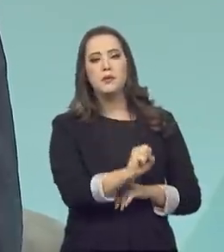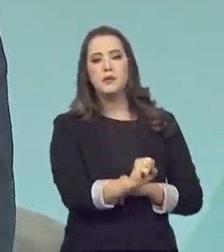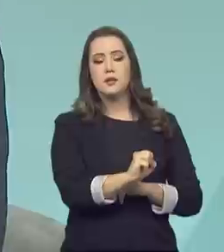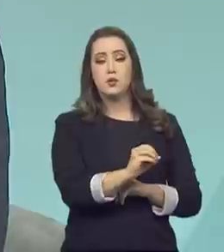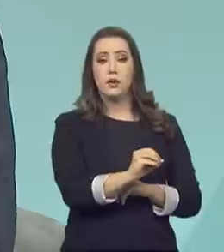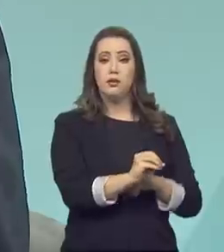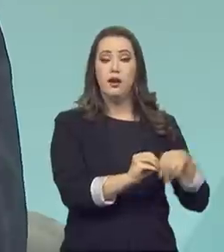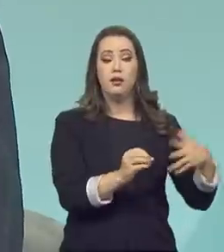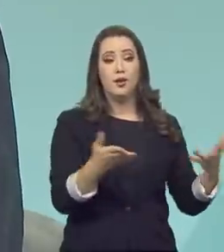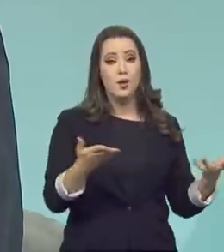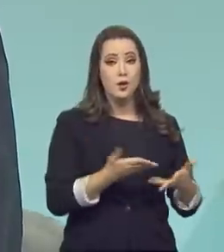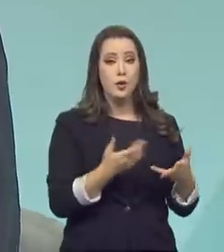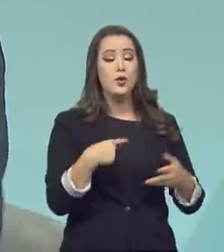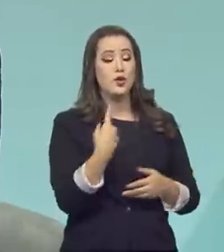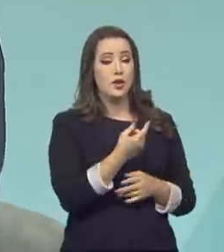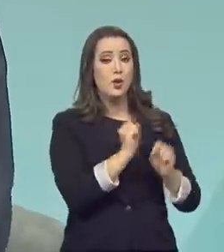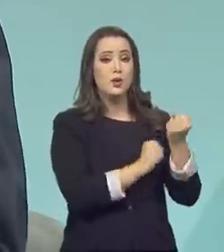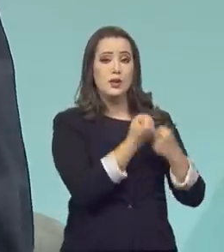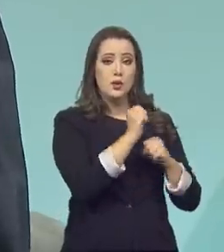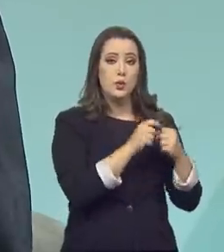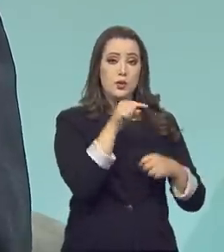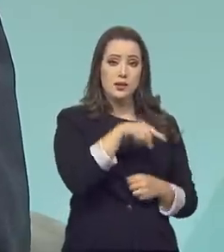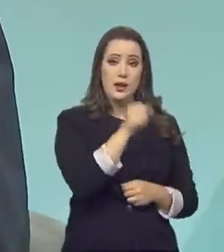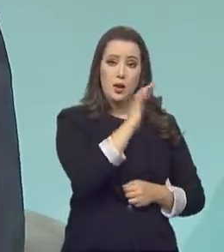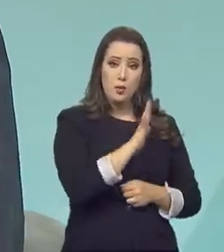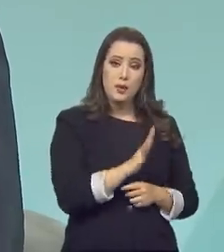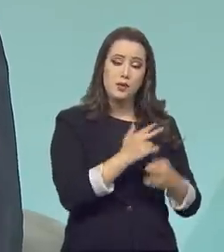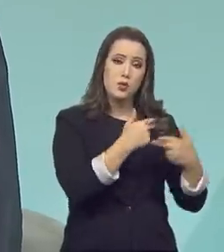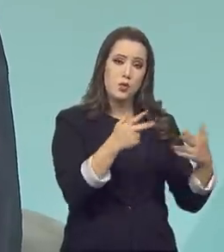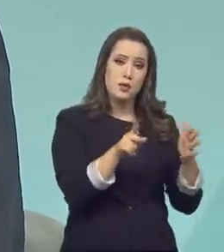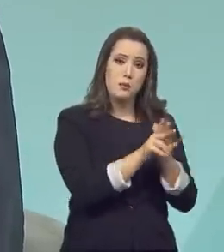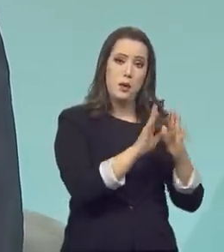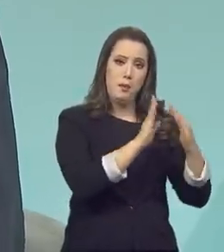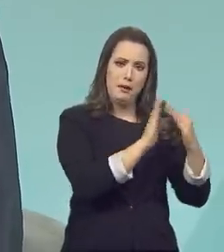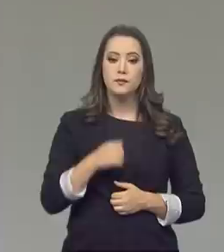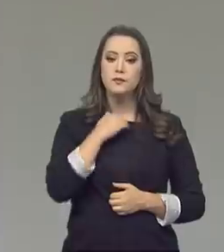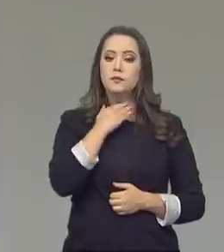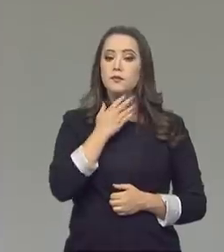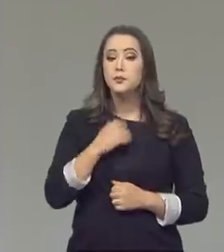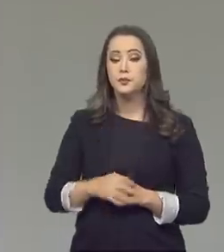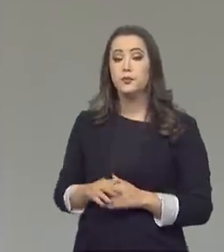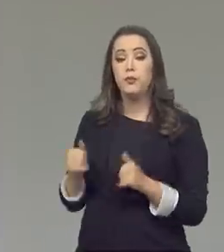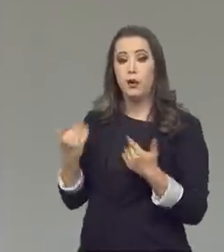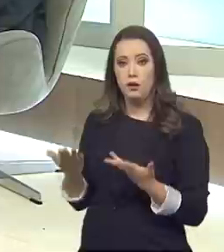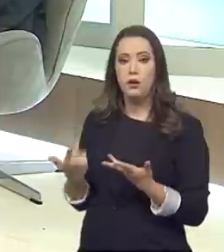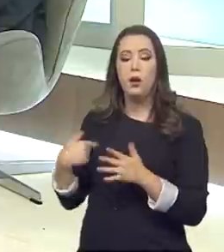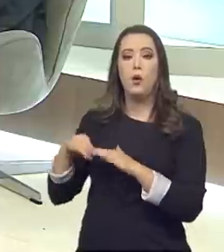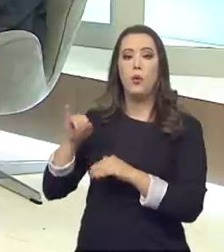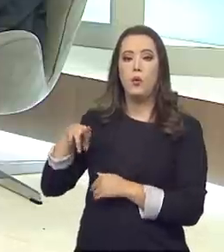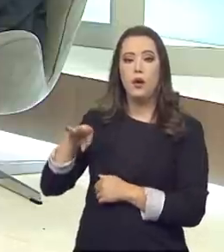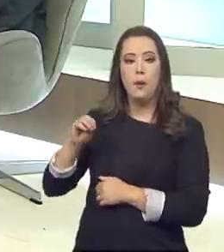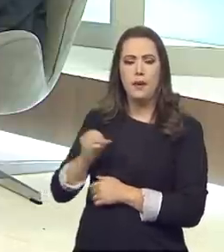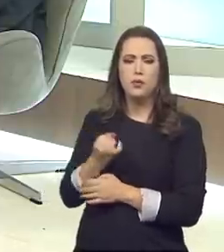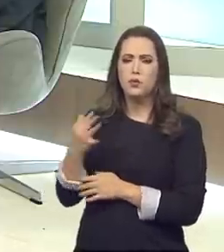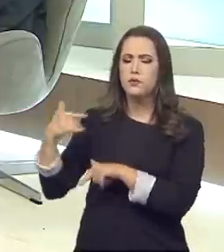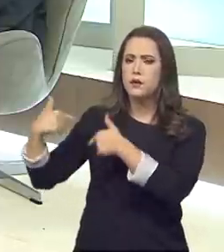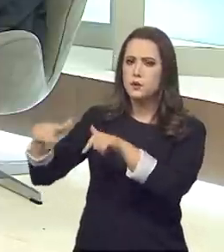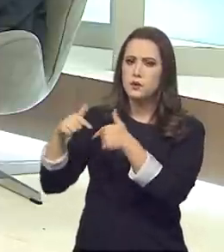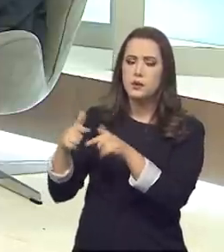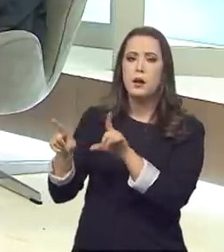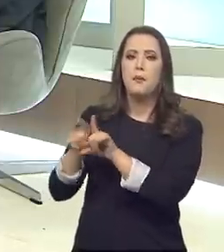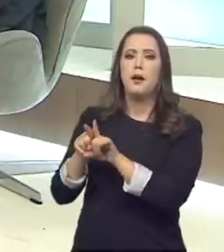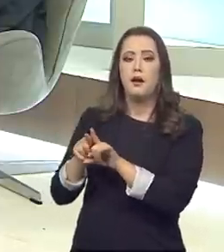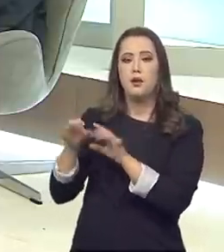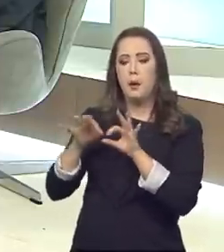muito desenvolvida na área de eletrodoméstica, fruto desse trabalho que o Inmetro proveu. Então, o Inmetro tem várias funções. A